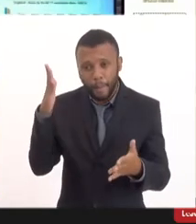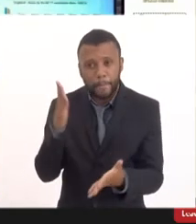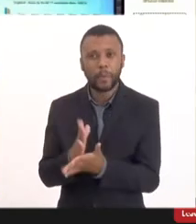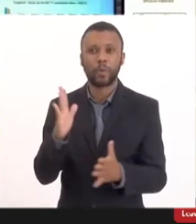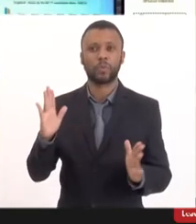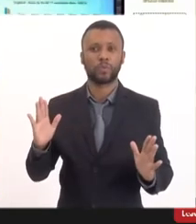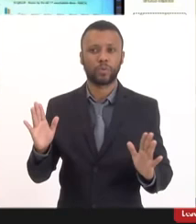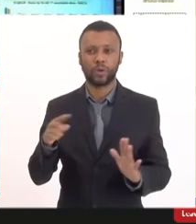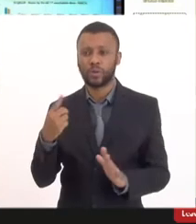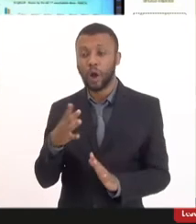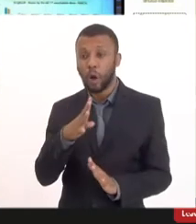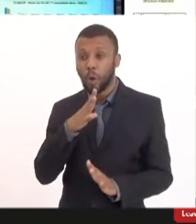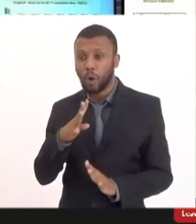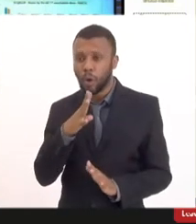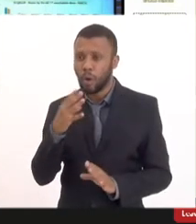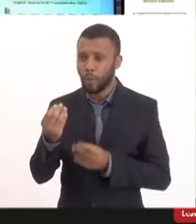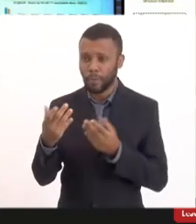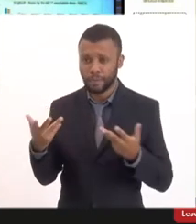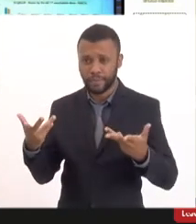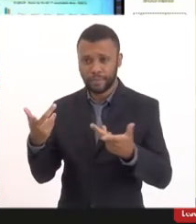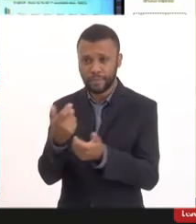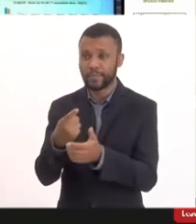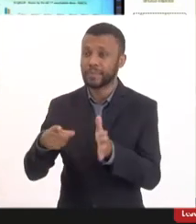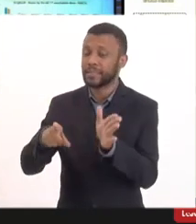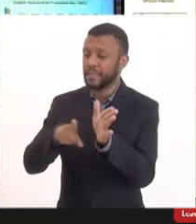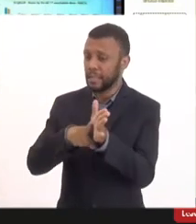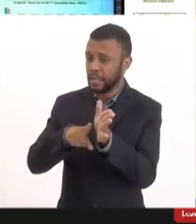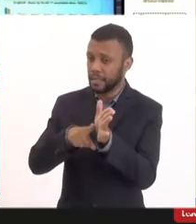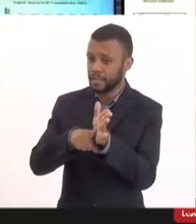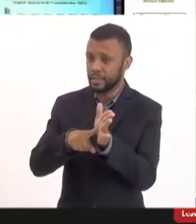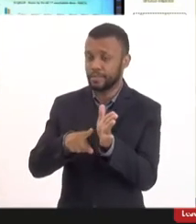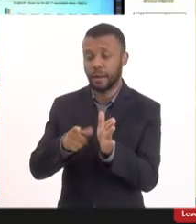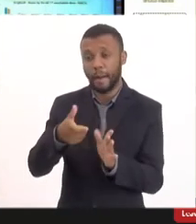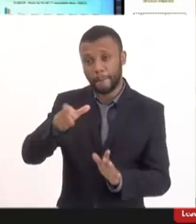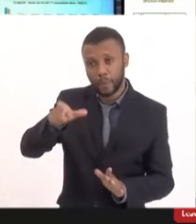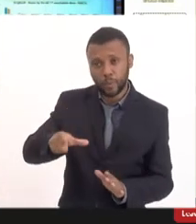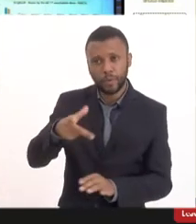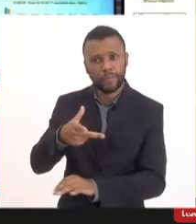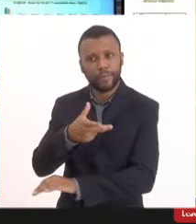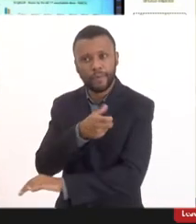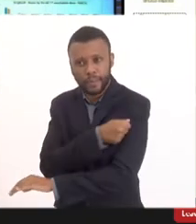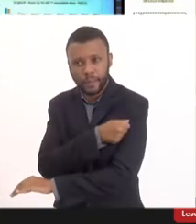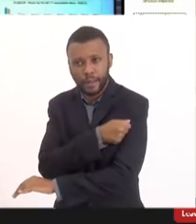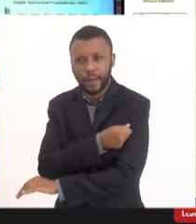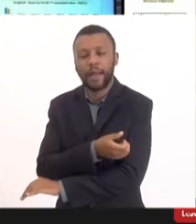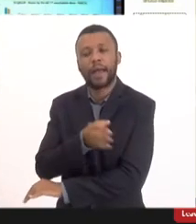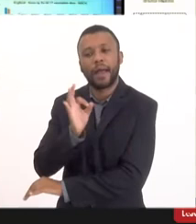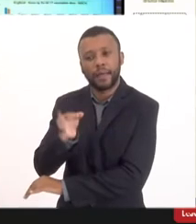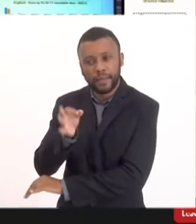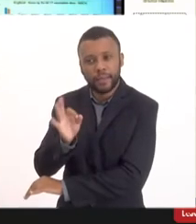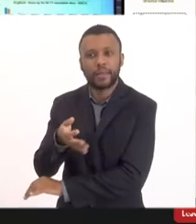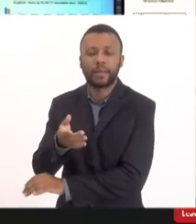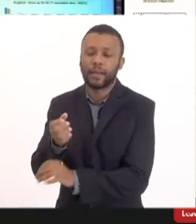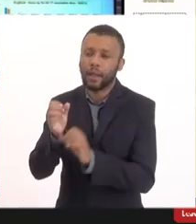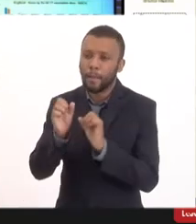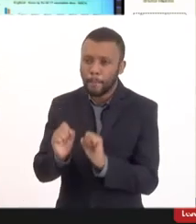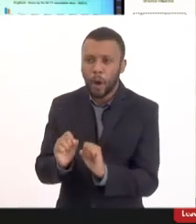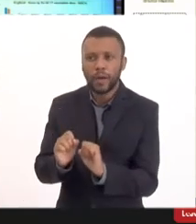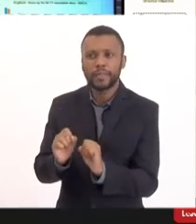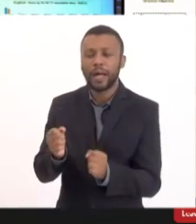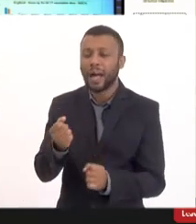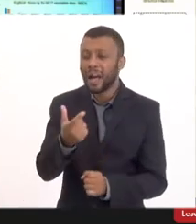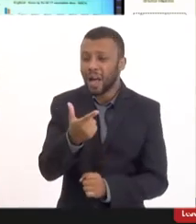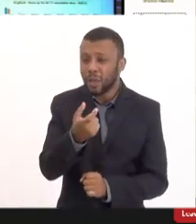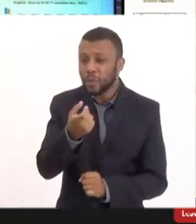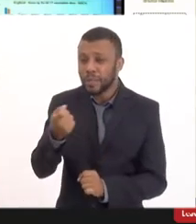conhecemos agora como eficácia negativa a pessoa que foi vacinada ela está 200